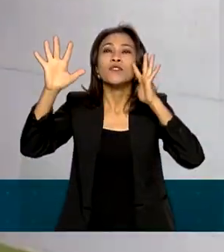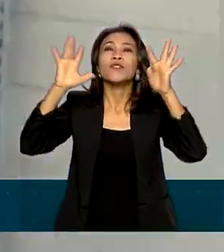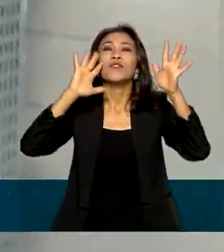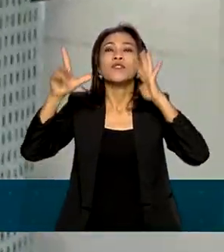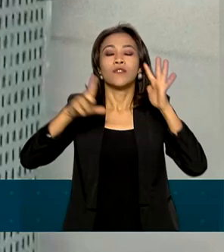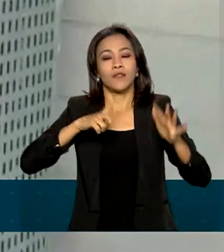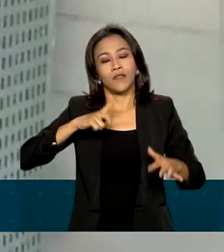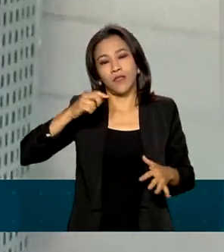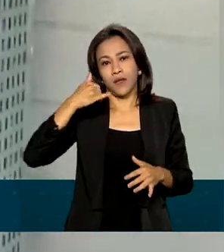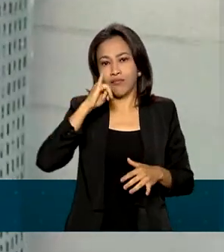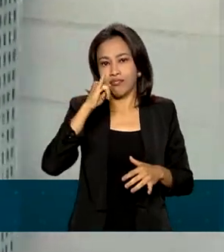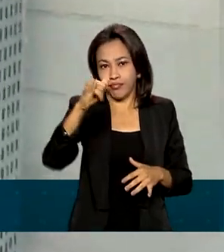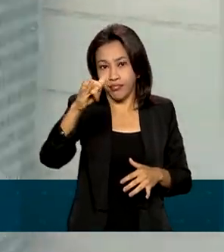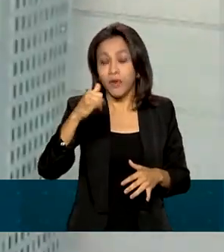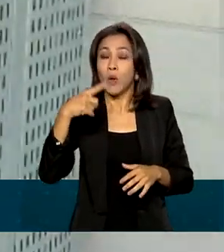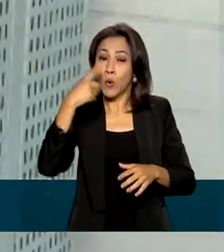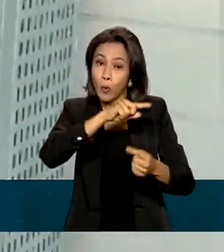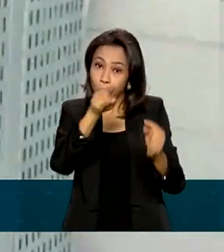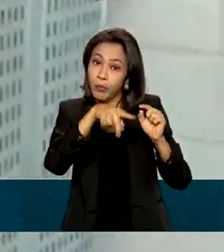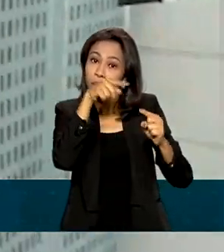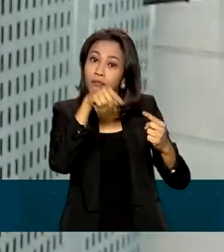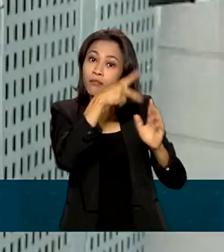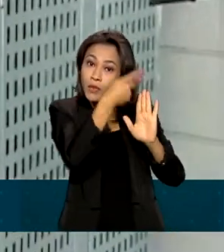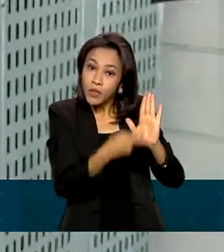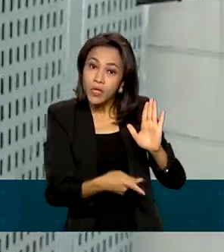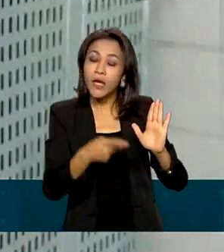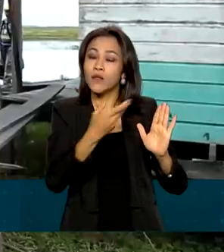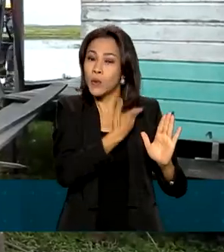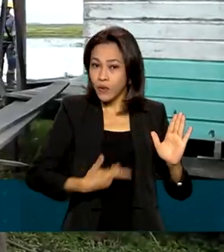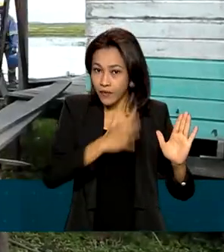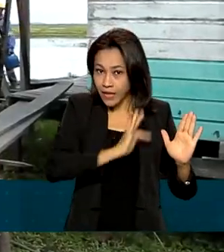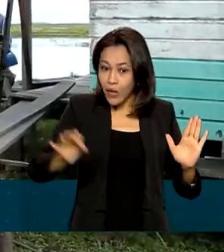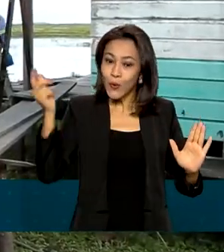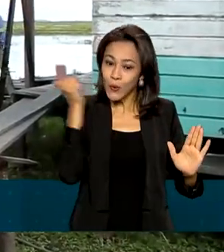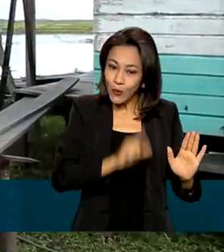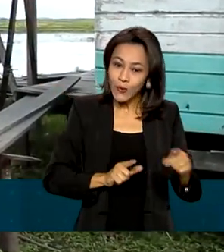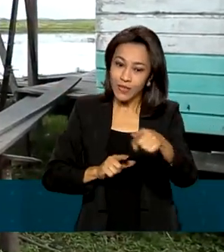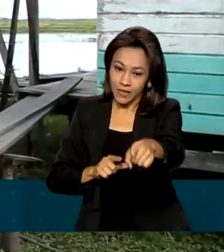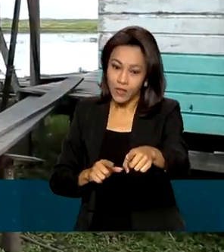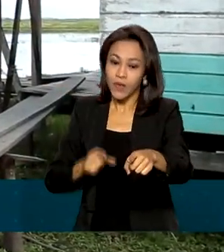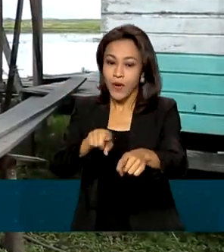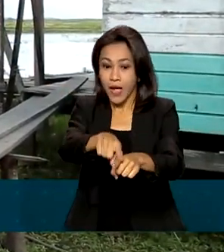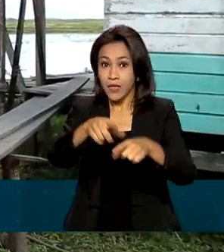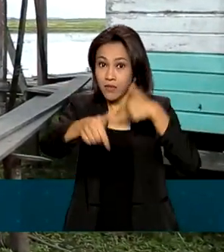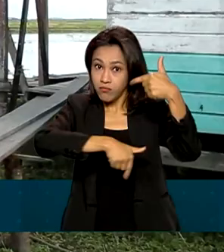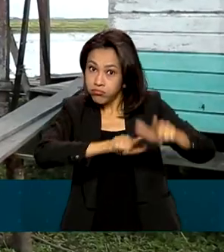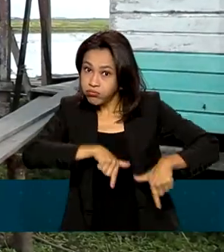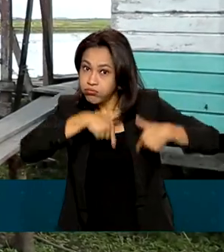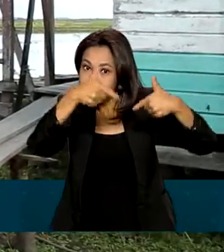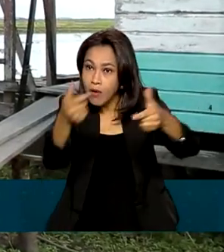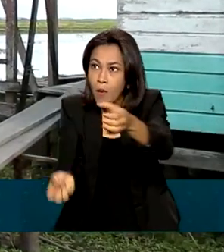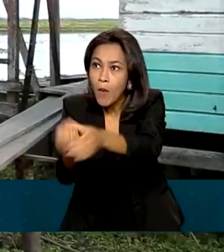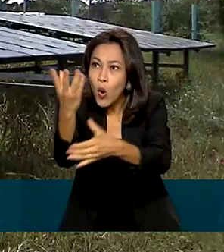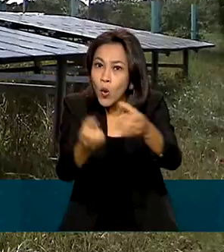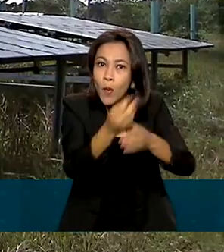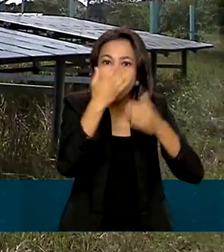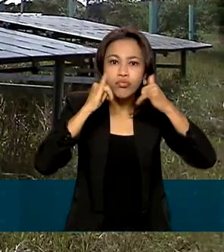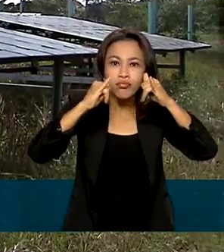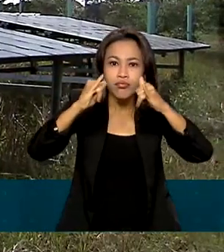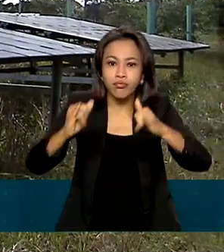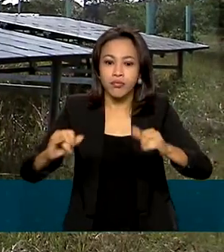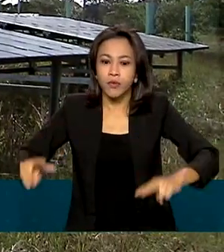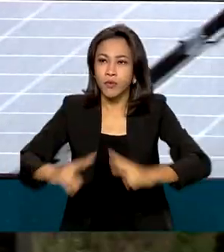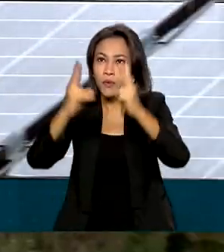casa. Um projeto federal concretizou esse desejo. As obras de iluminação chegaram à comunidade e